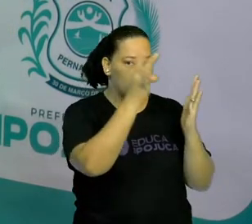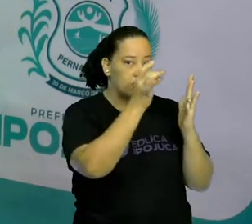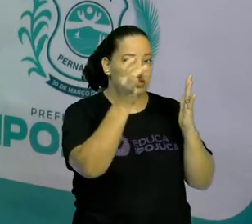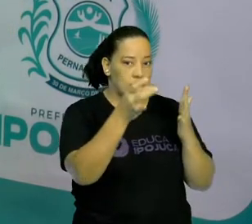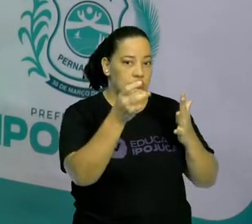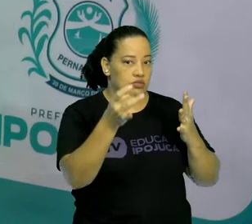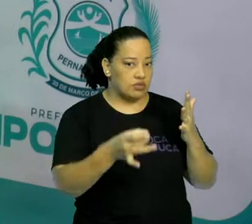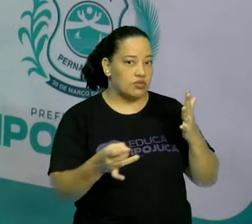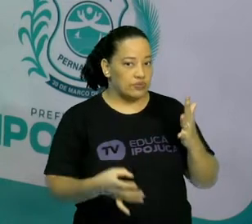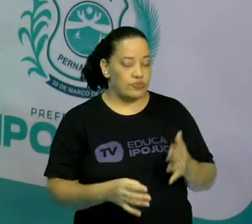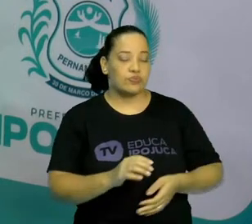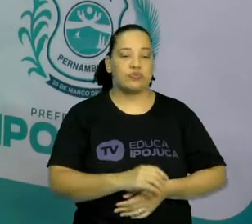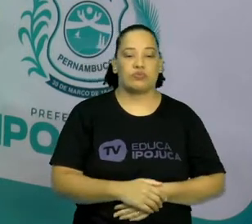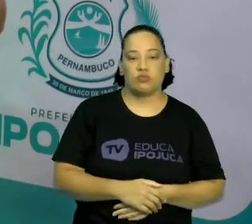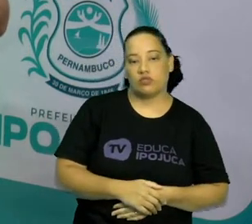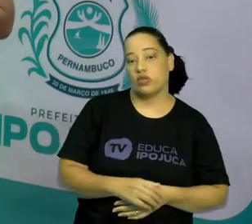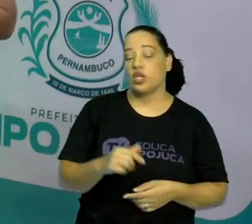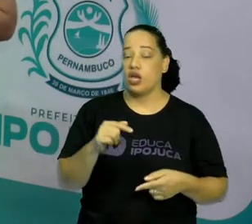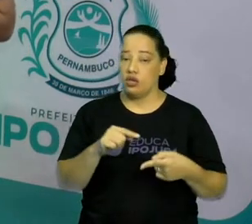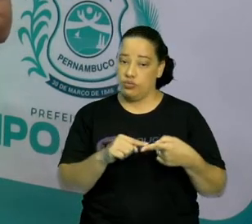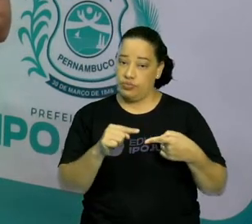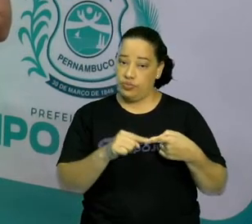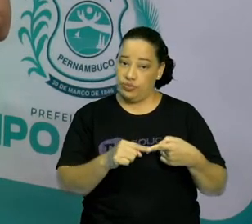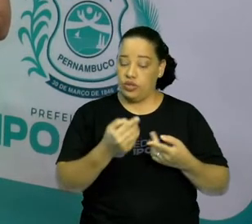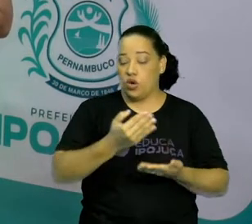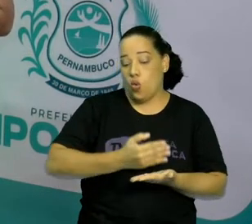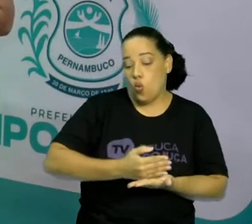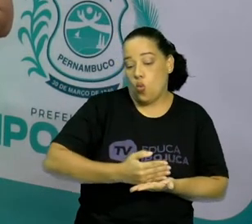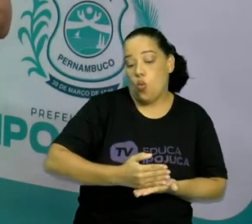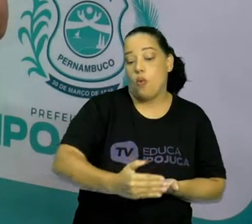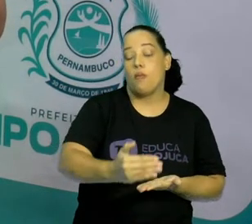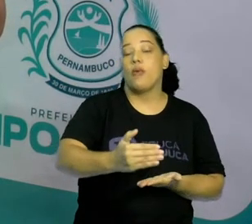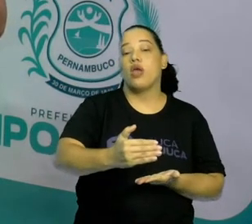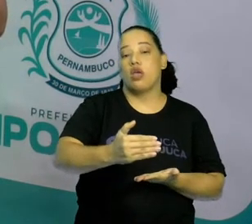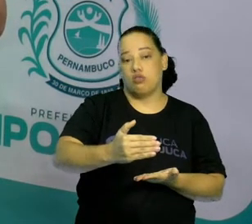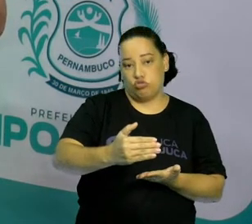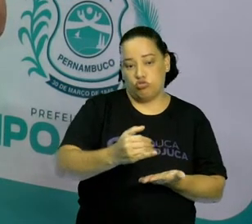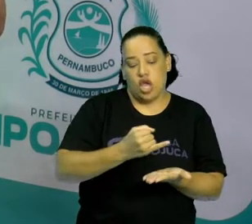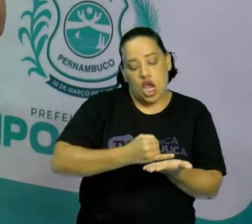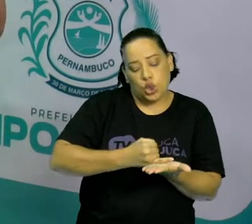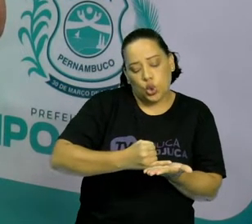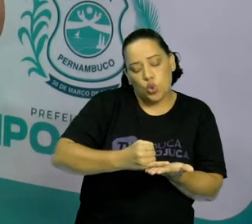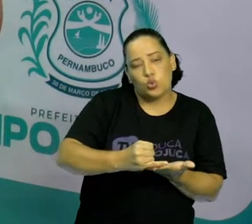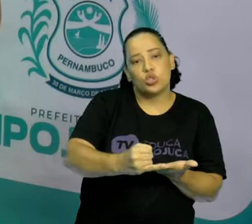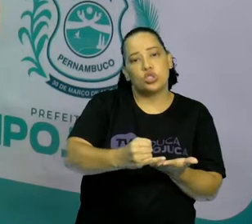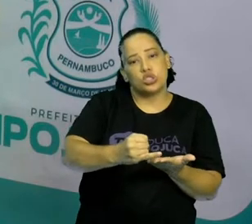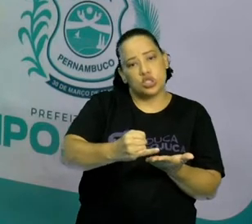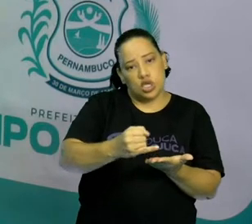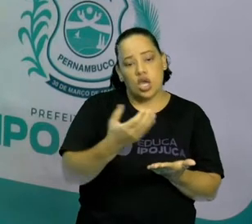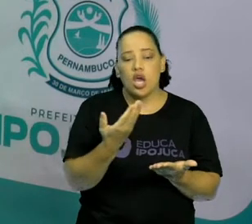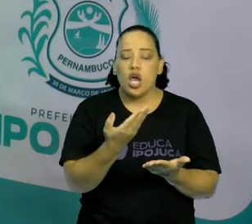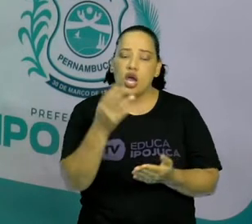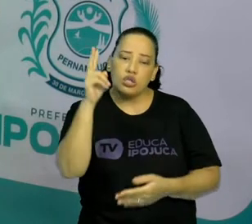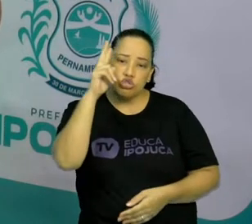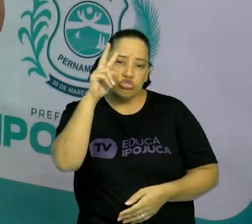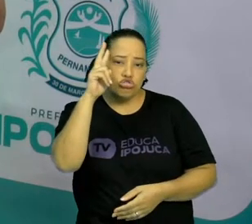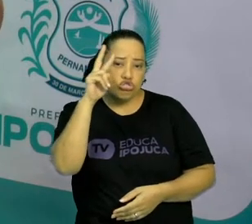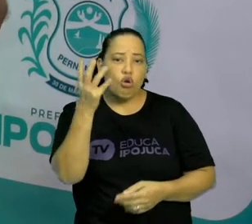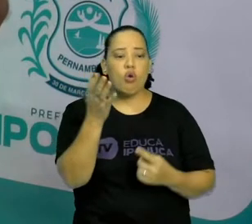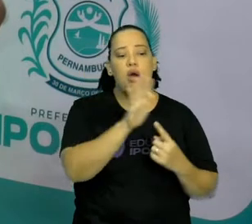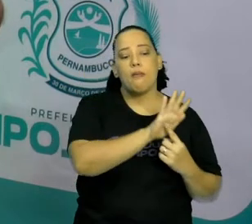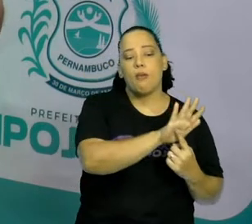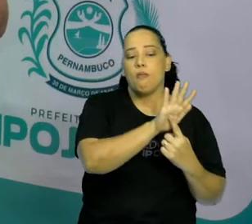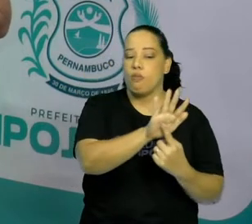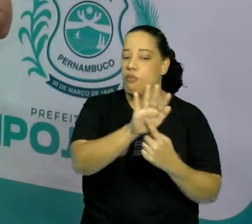O início é a introdução que conta o lugar onde se passa a história apresentando os personagens.